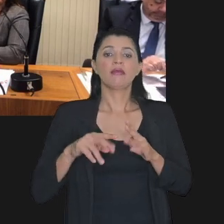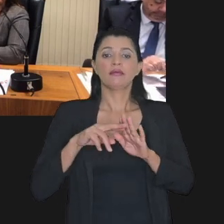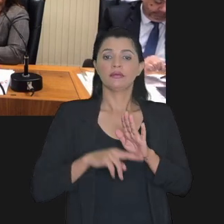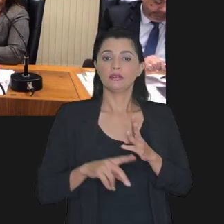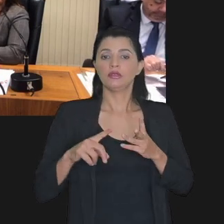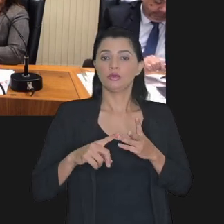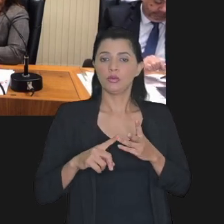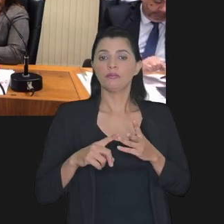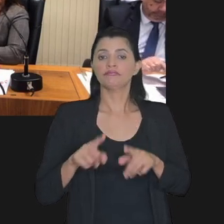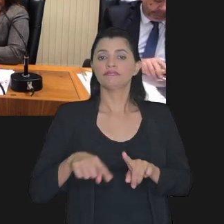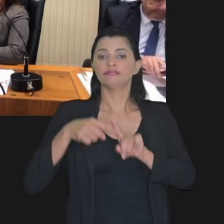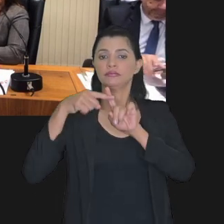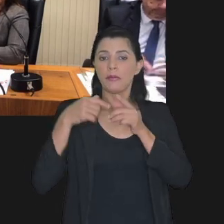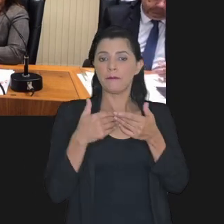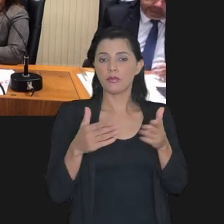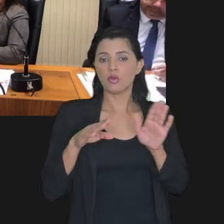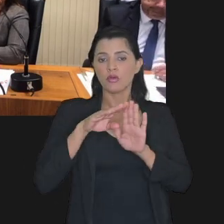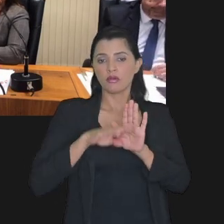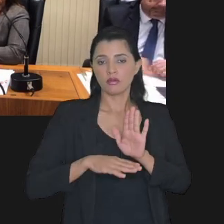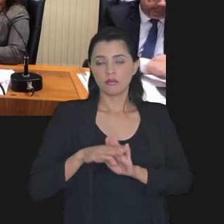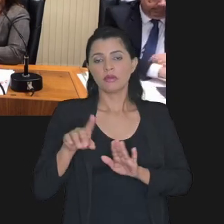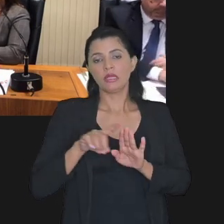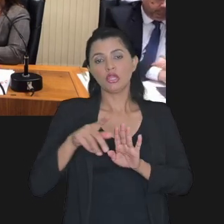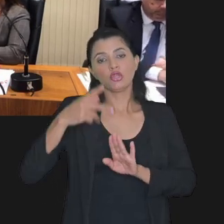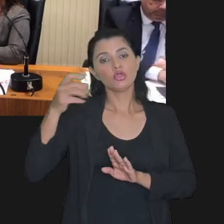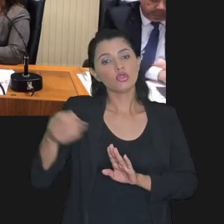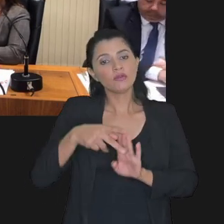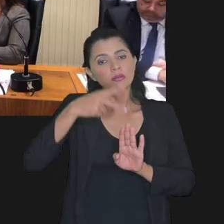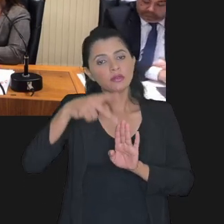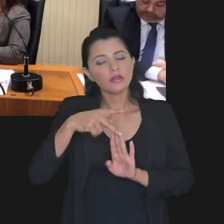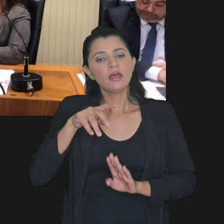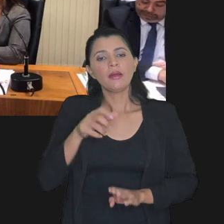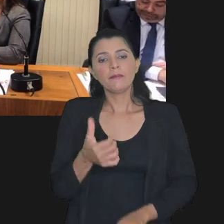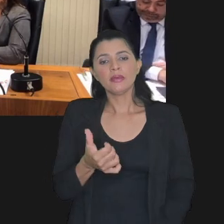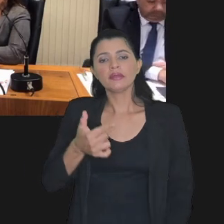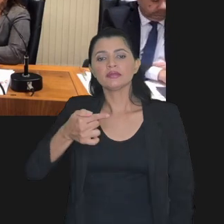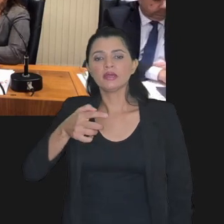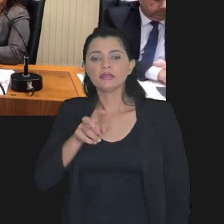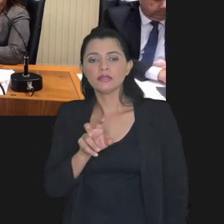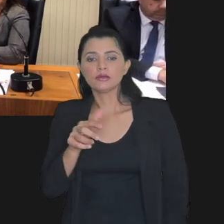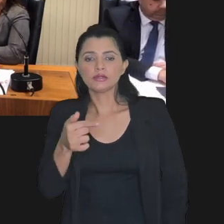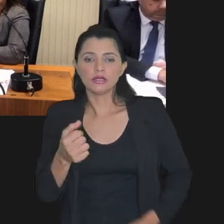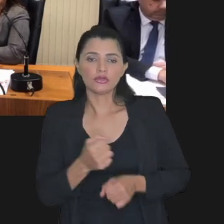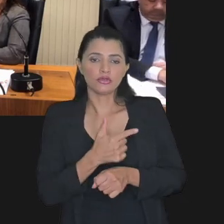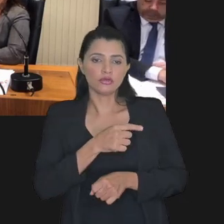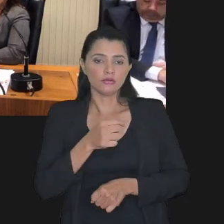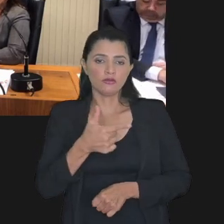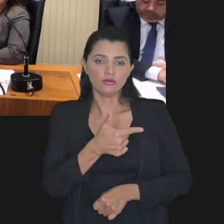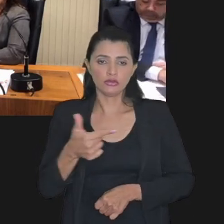abertos e algumas novidades da portaria 6757 de 2022.